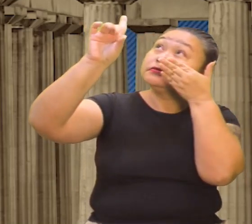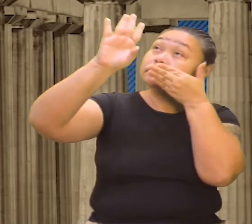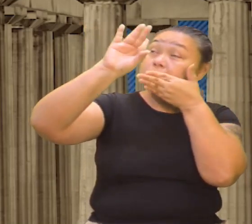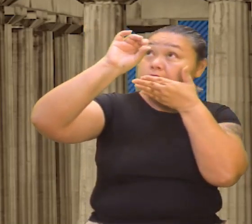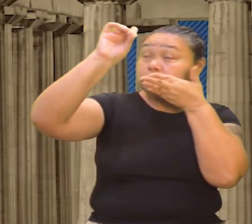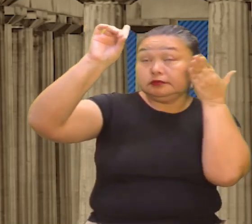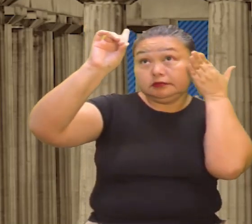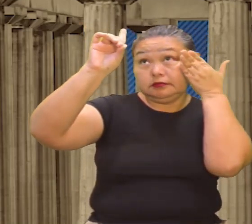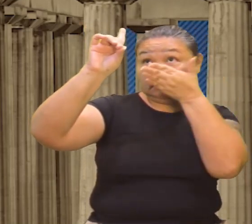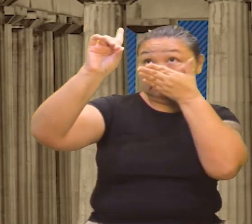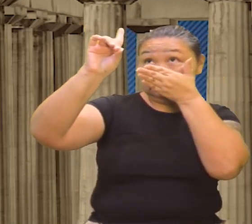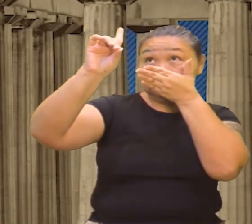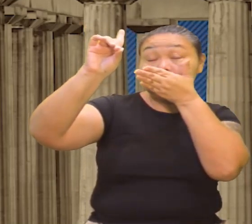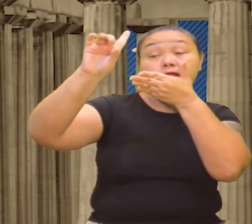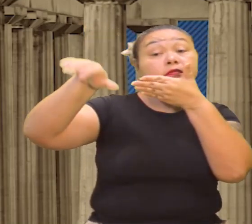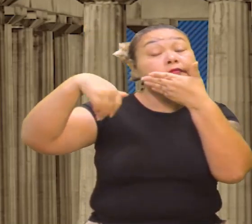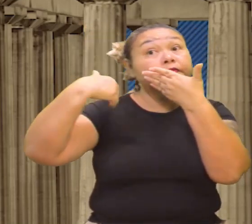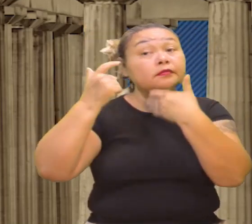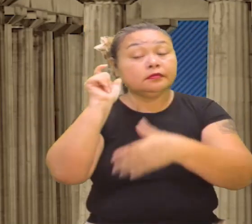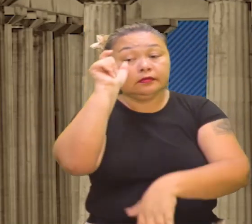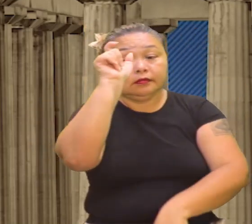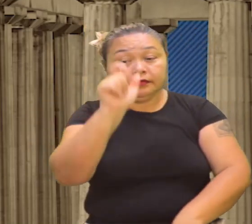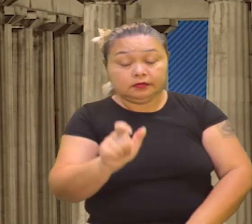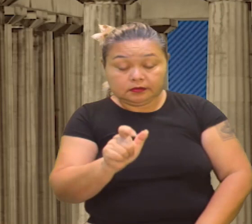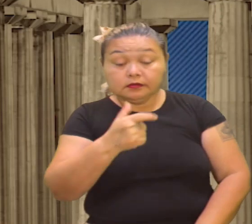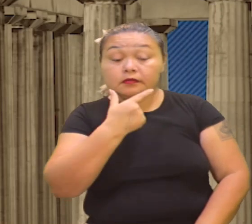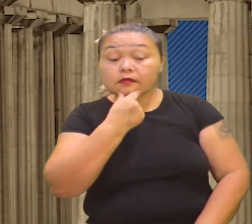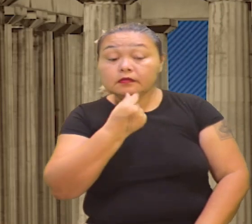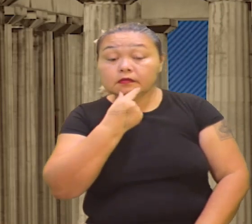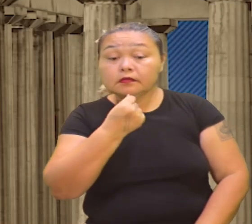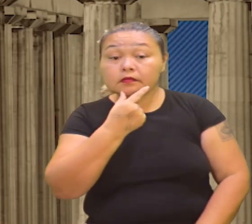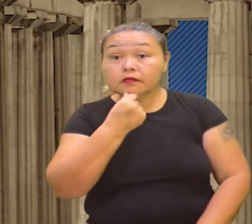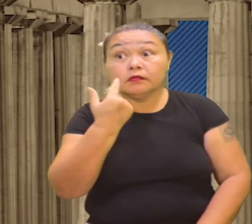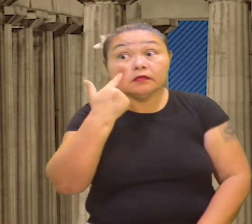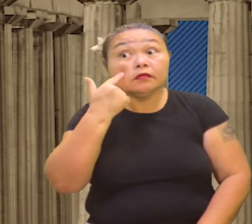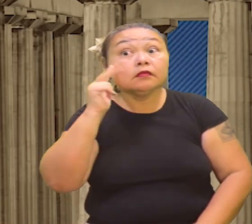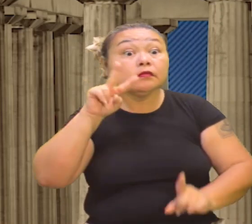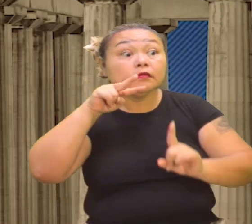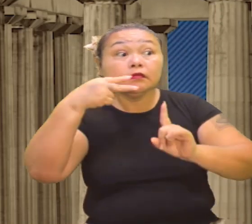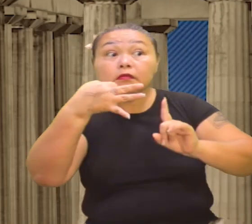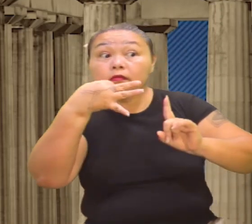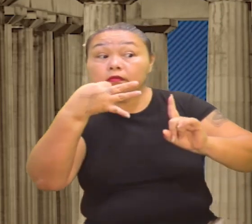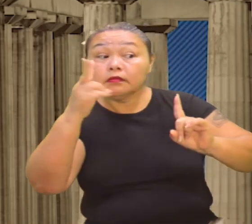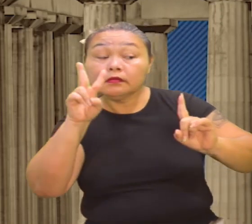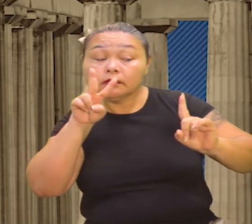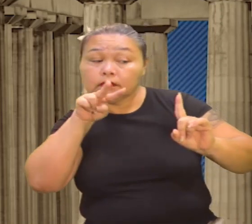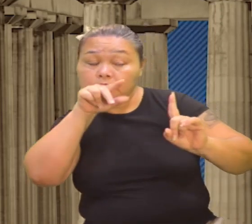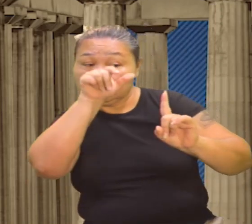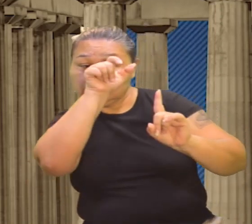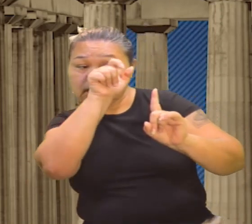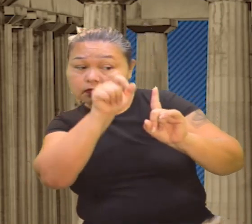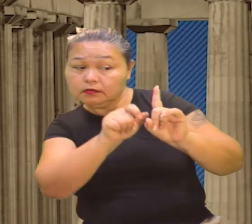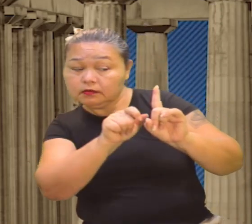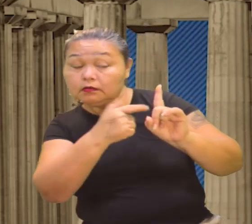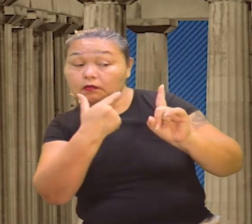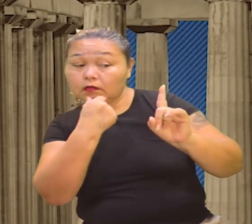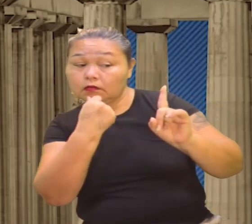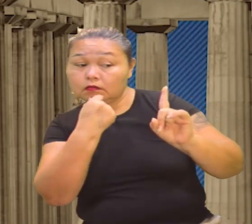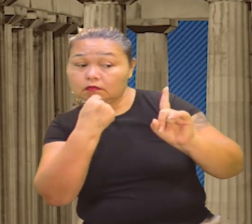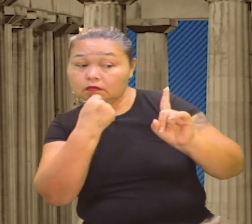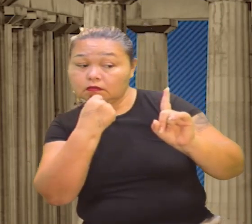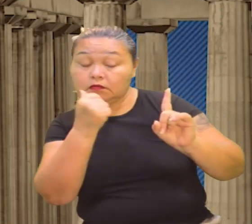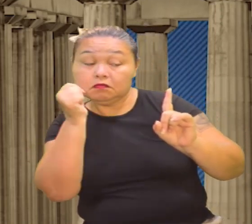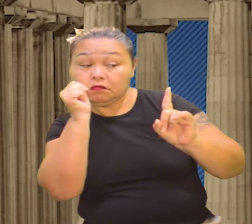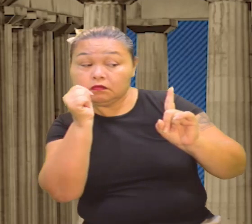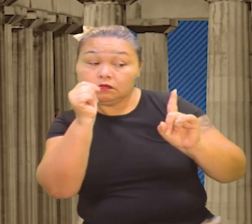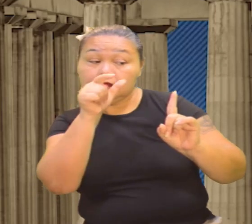centro. Agora o antropocentrismo, ou seja, uma nova visão. É o homem, o ser humano, pode ser